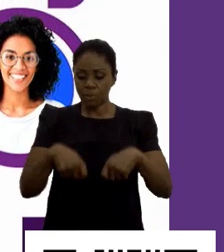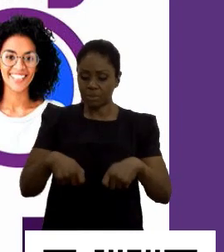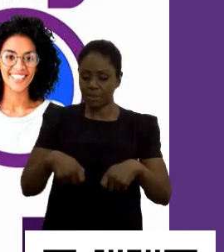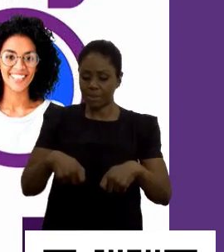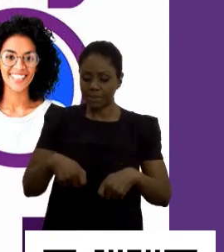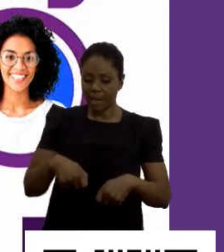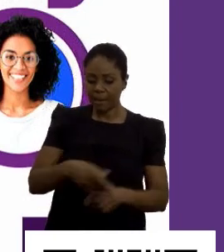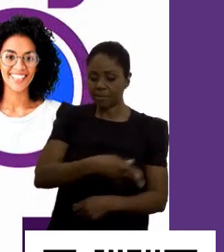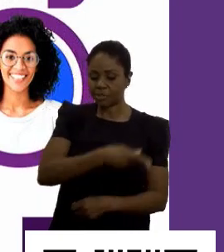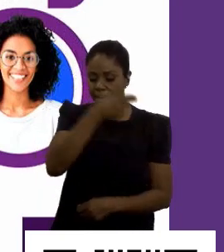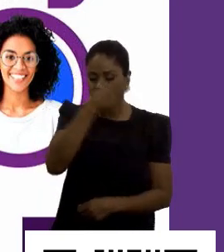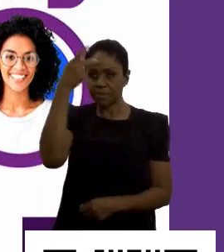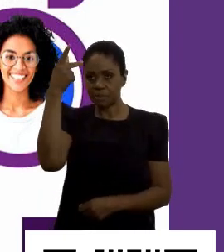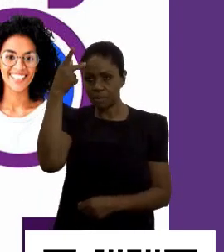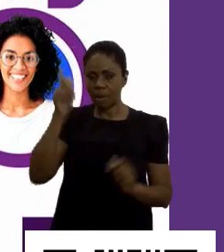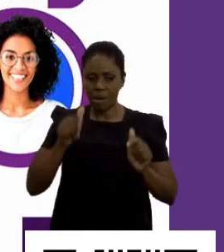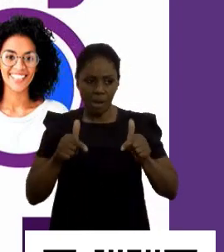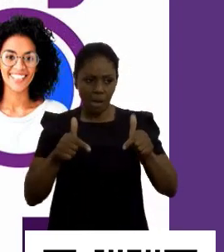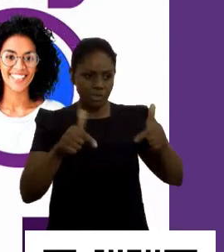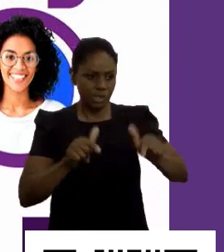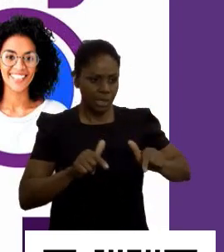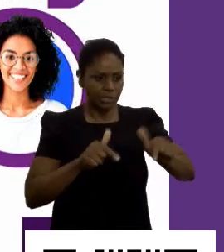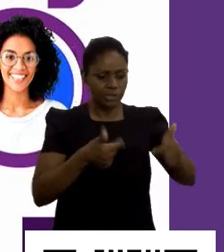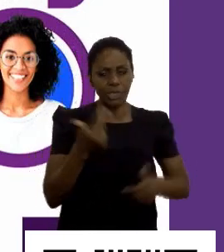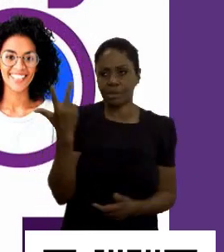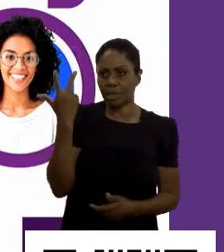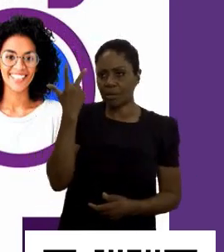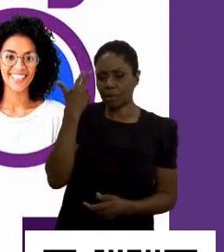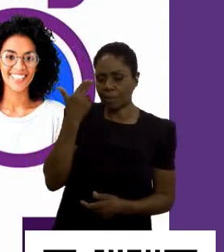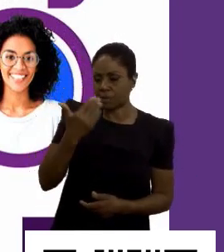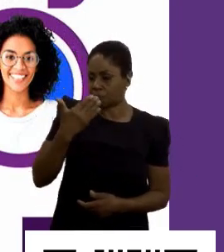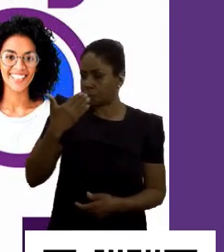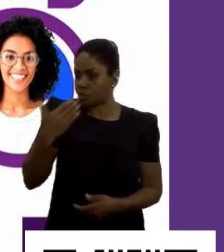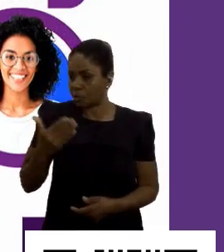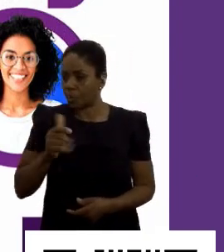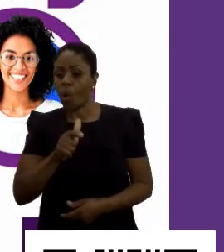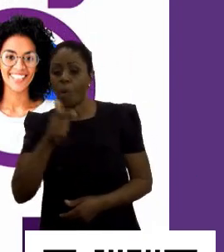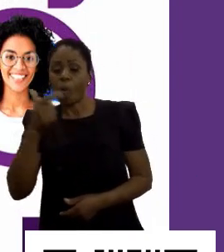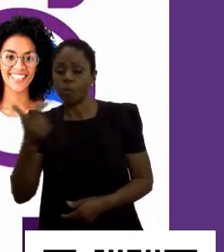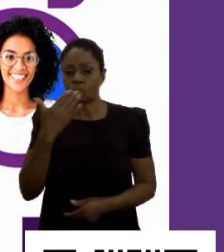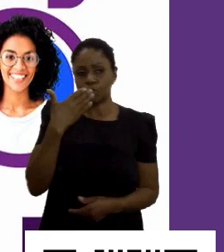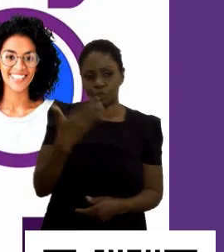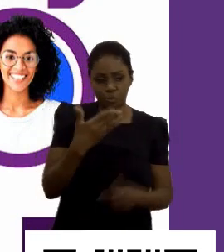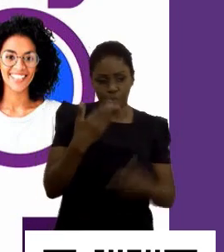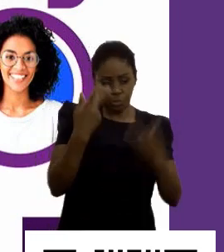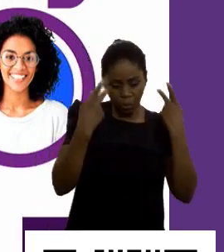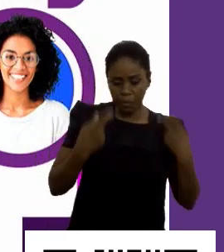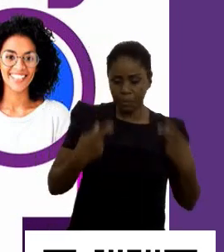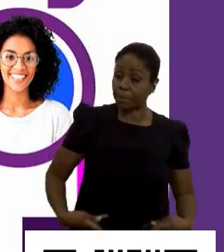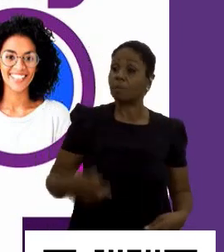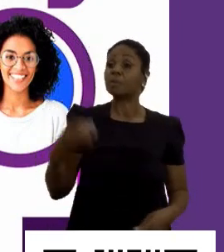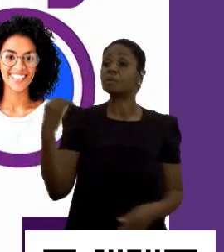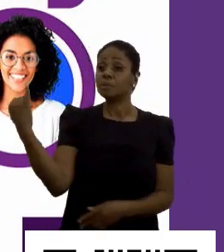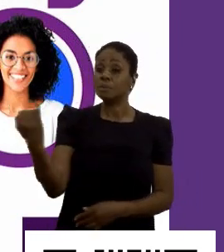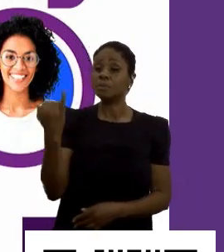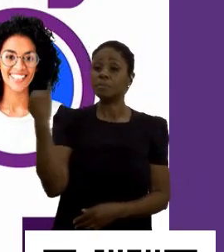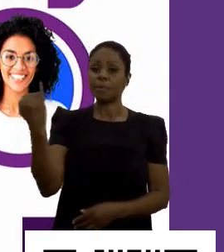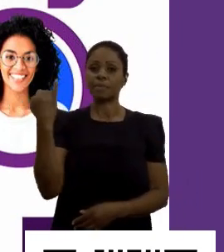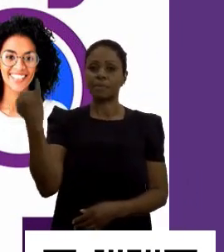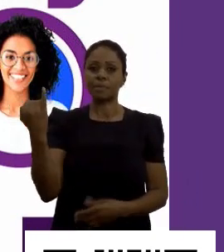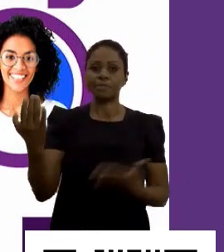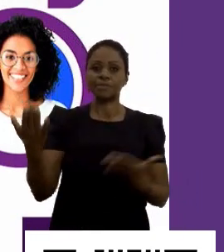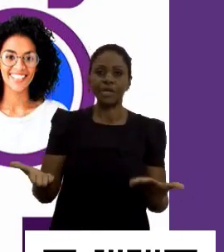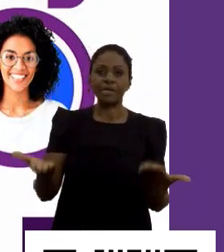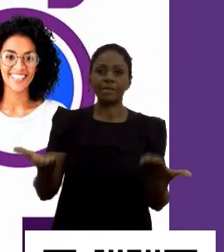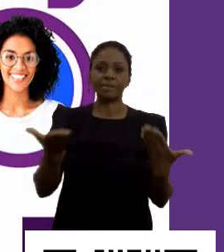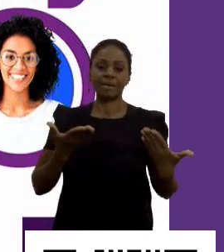pessoa agir mais naturalmente com aquele tipo, ou aquele outro tipo de comportamento. Então, por isso, tão importante, né? A gente trazer